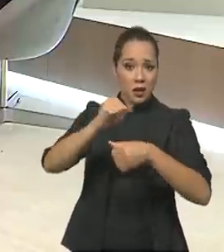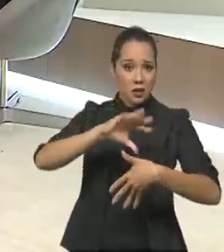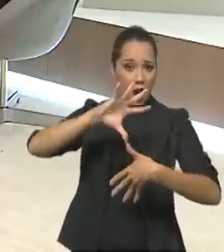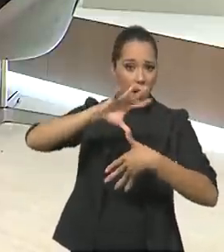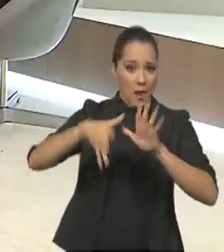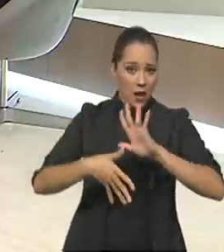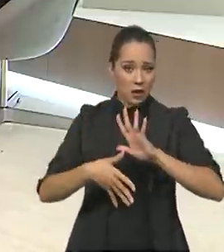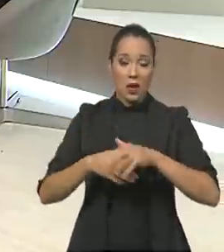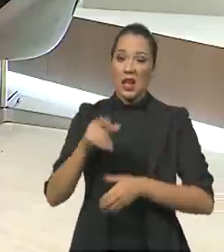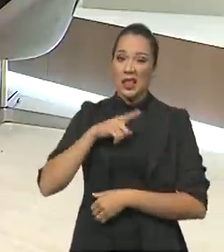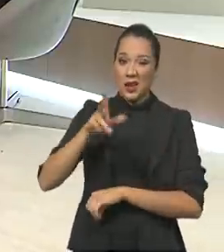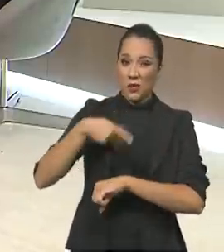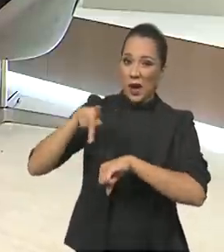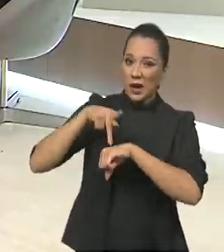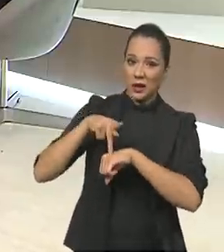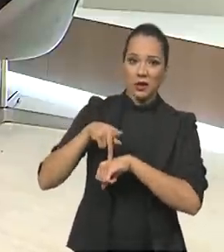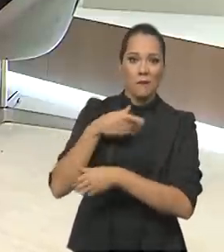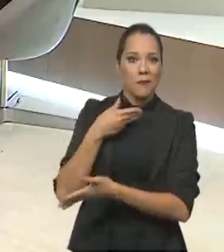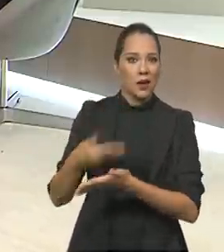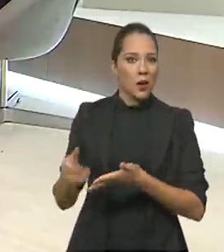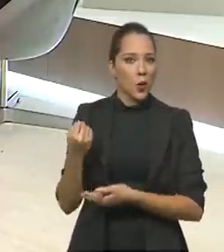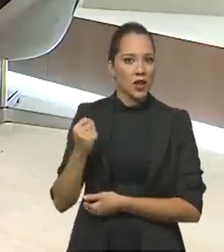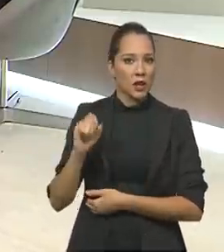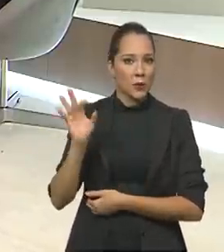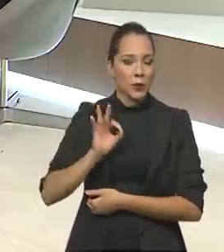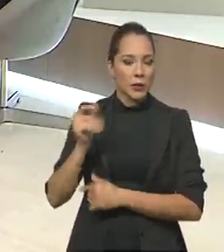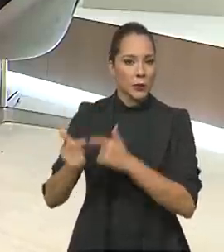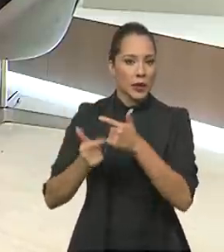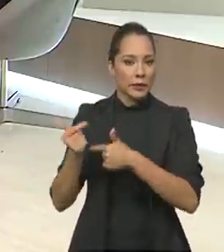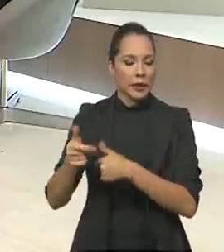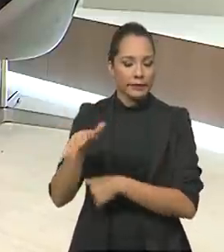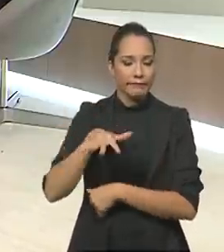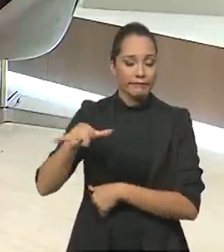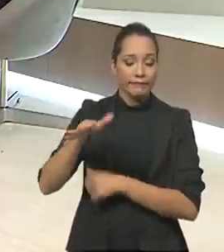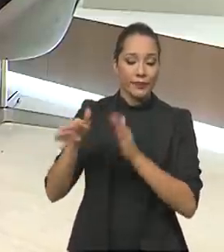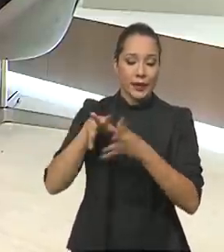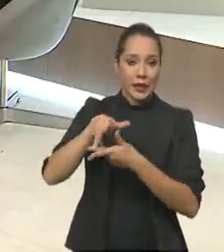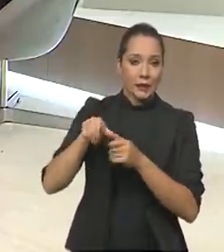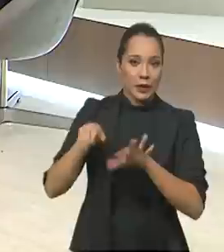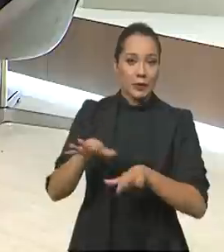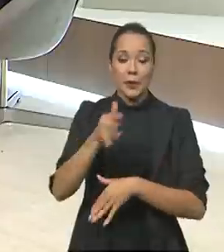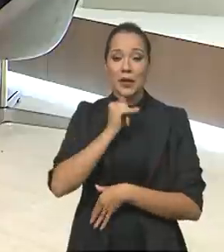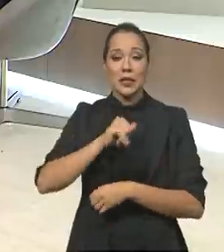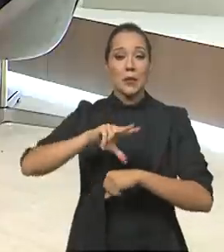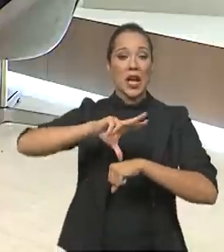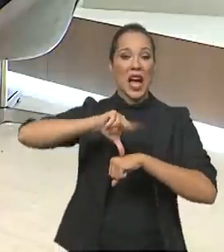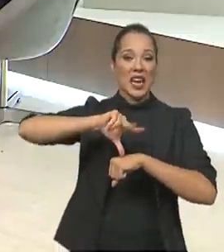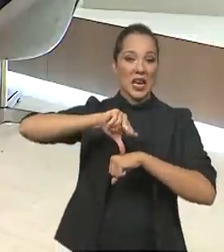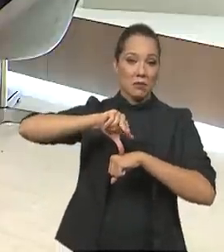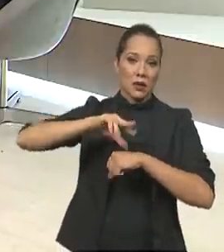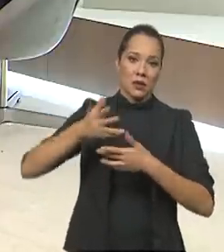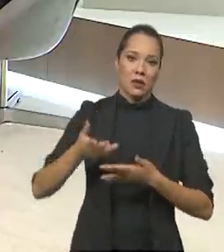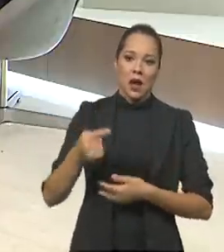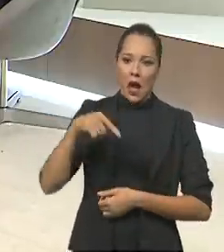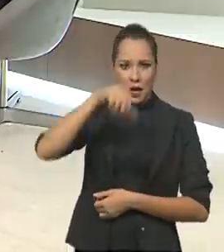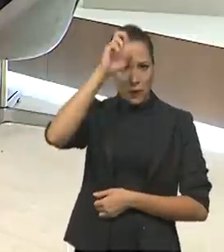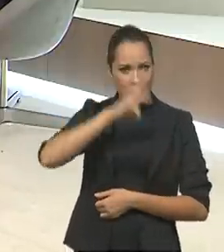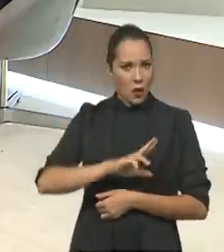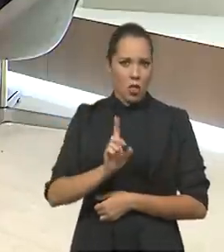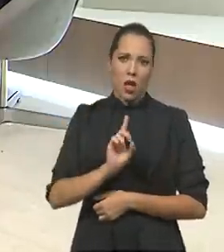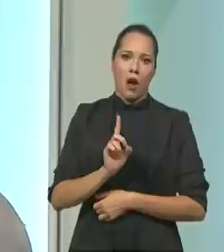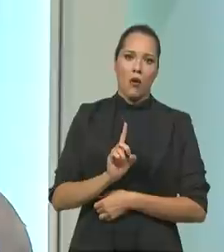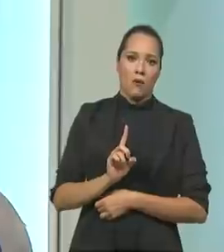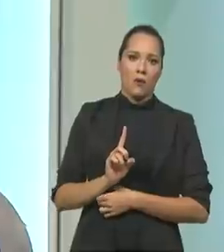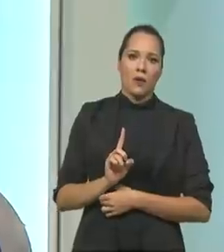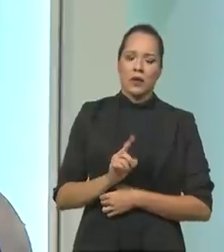Tem países que perderam 80% de sua força de trabalho durante a pandemia, como países do Caribe, por exemplo. A gente não, a gente conseguiu, com